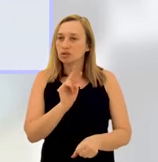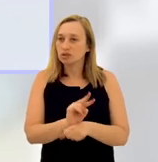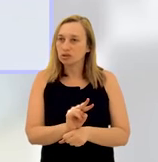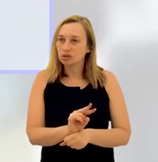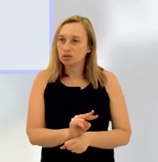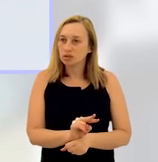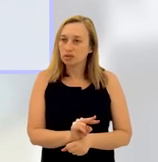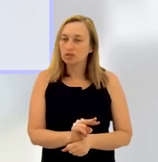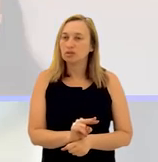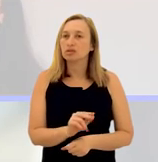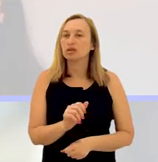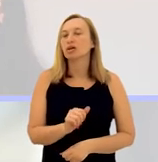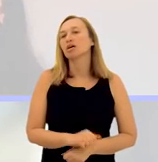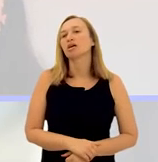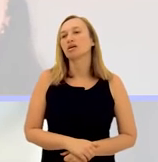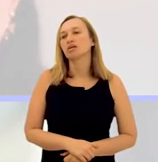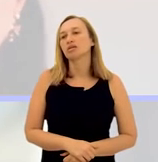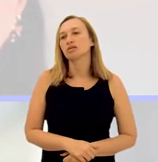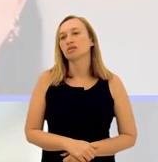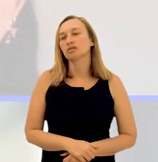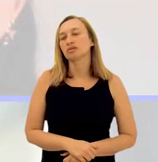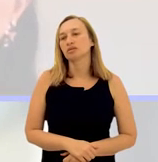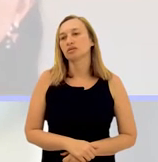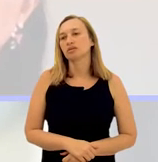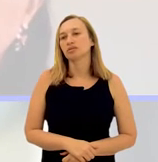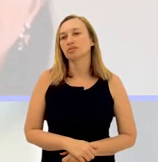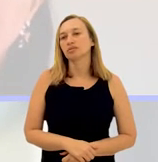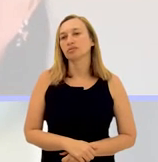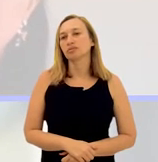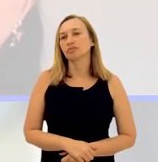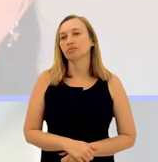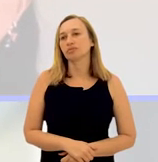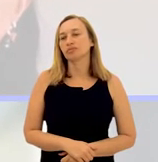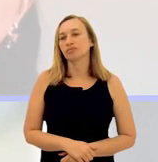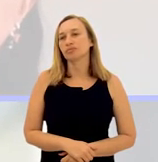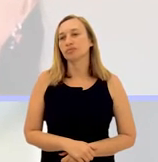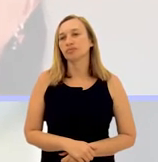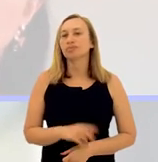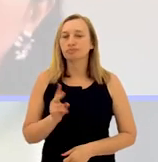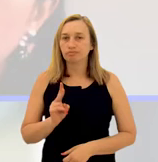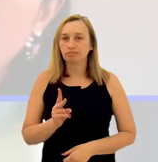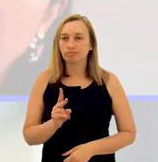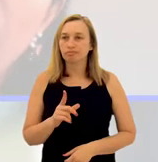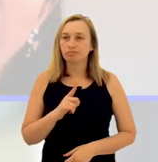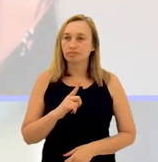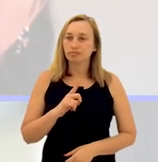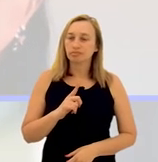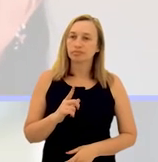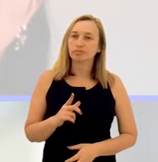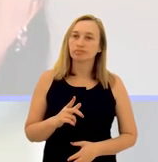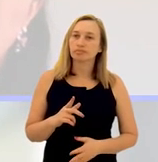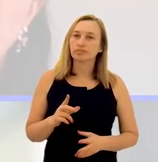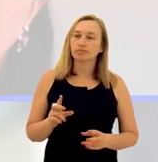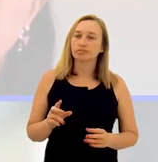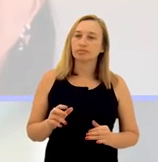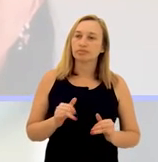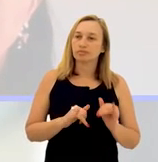prevenção através de ações educativas, sempre que tem eventos